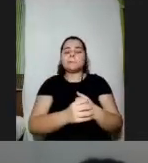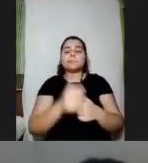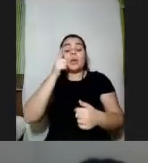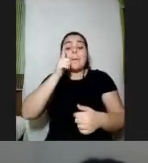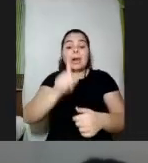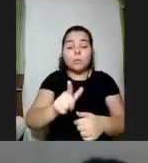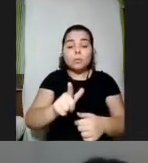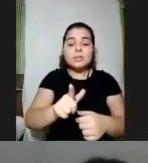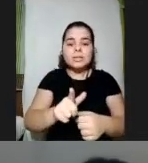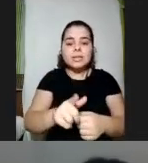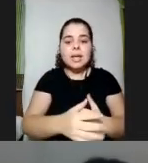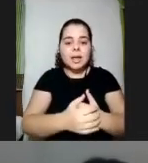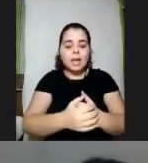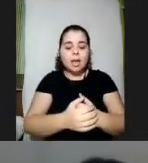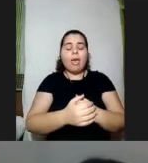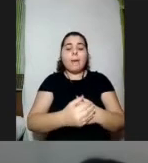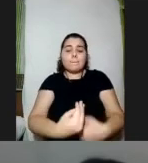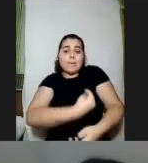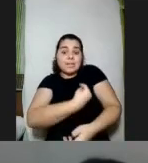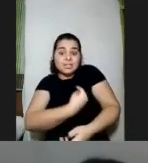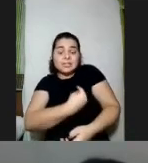condições de estar em melhores